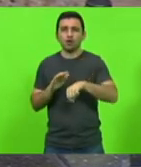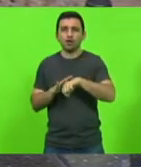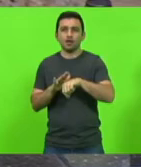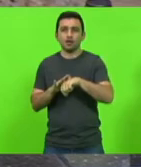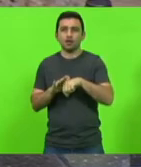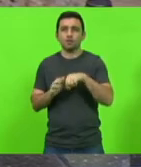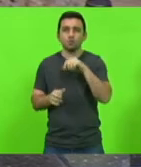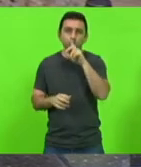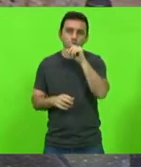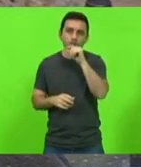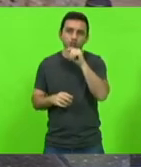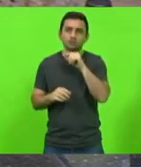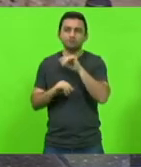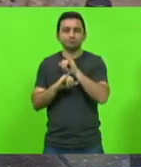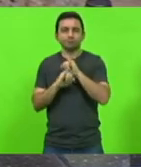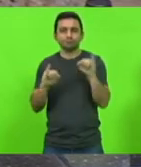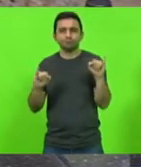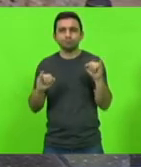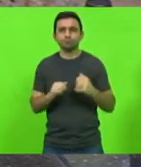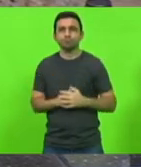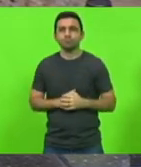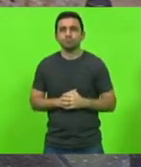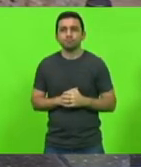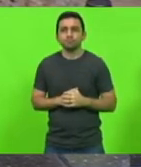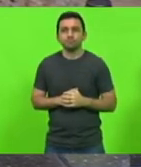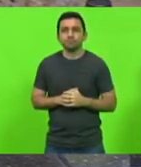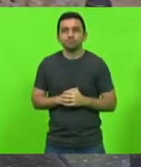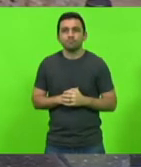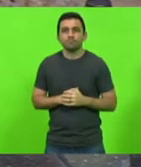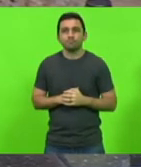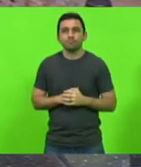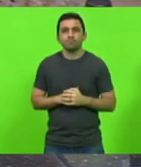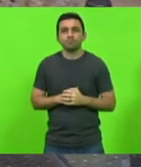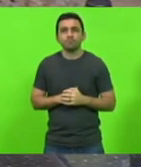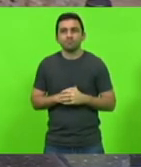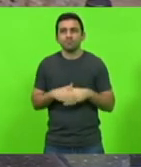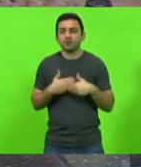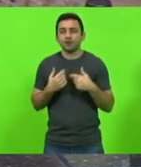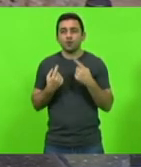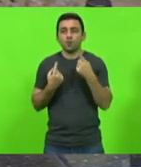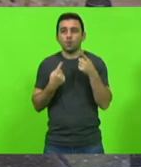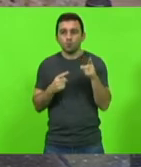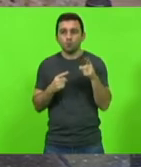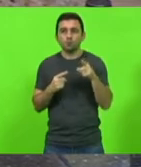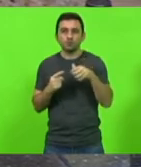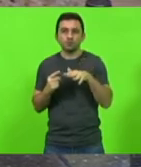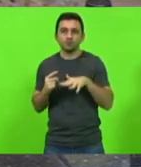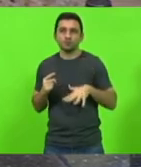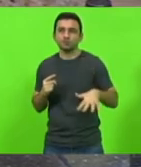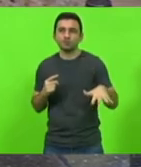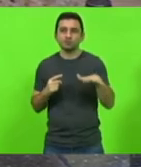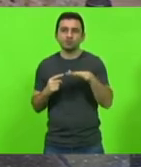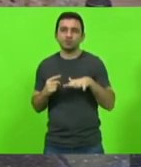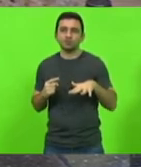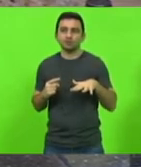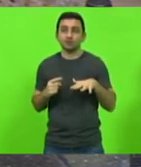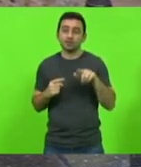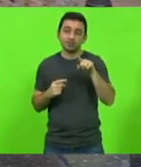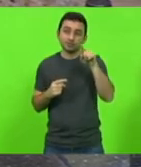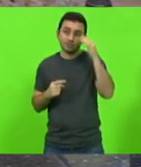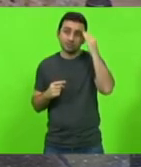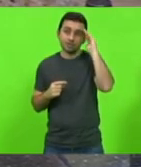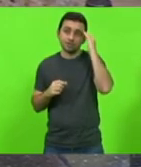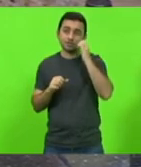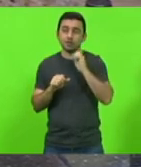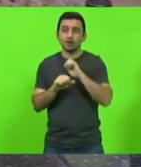um tweetzinho que vai de contra aquilo que eles entendem como o